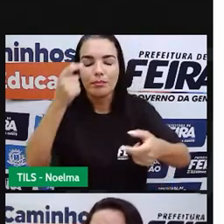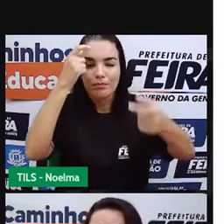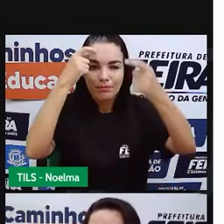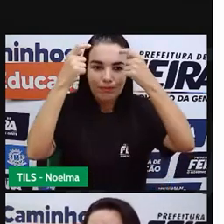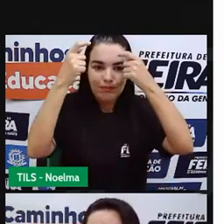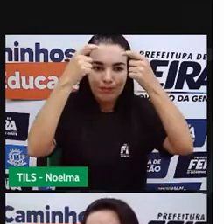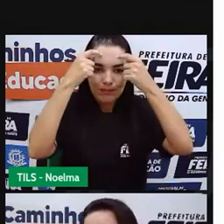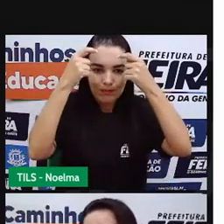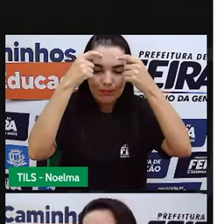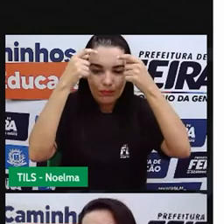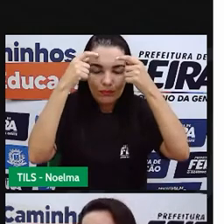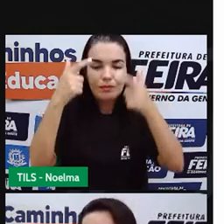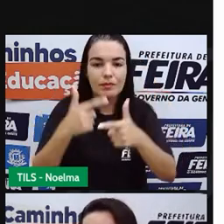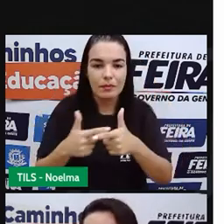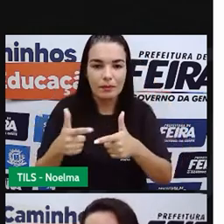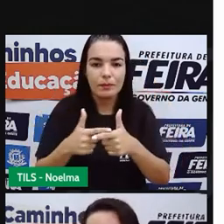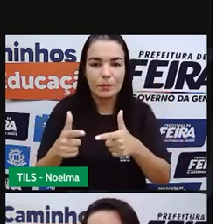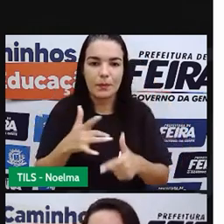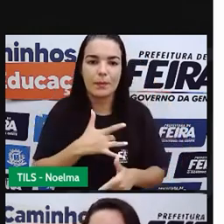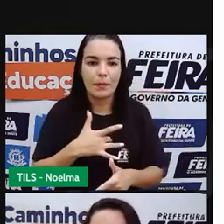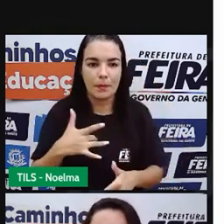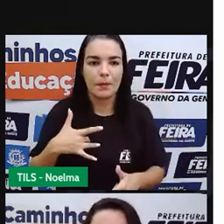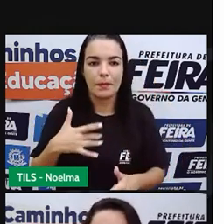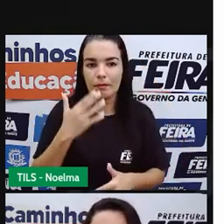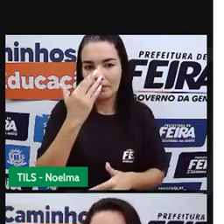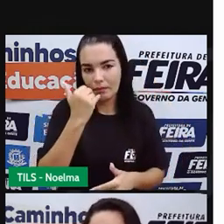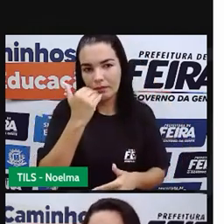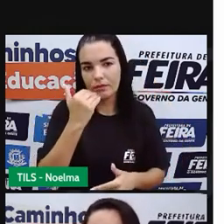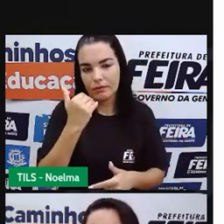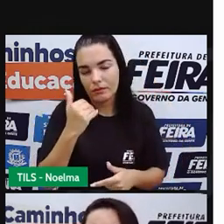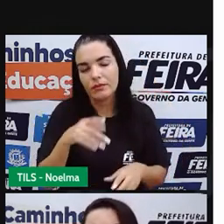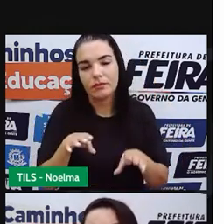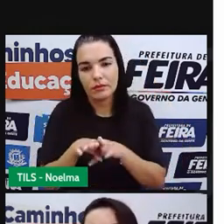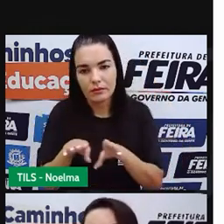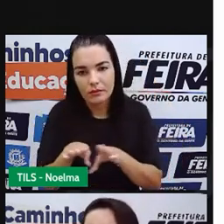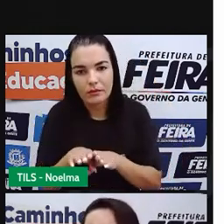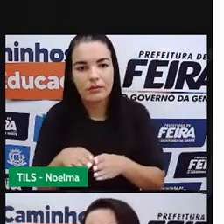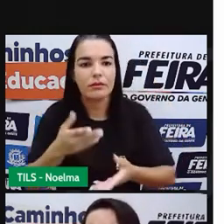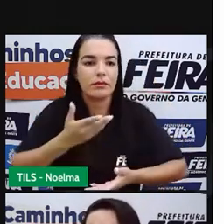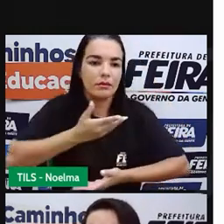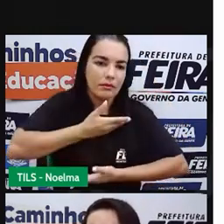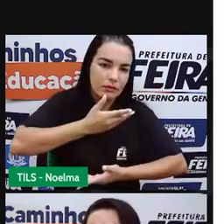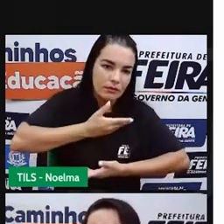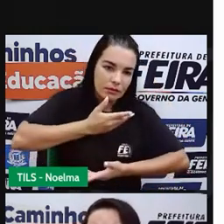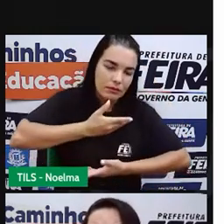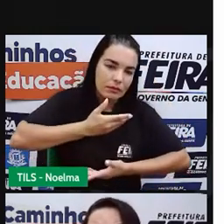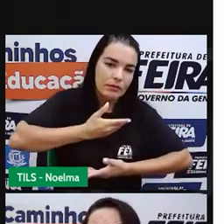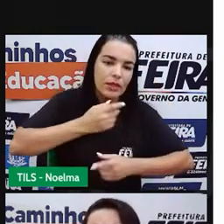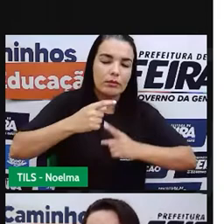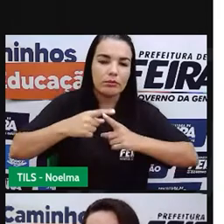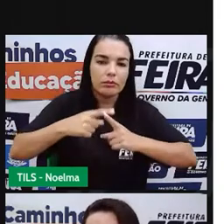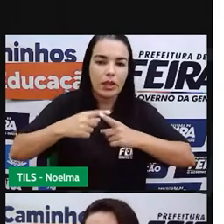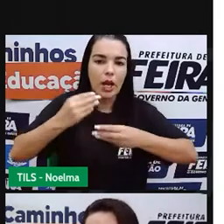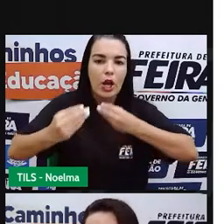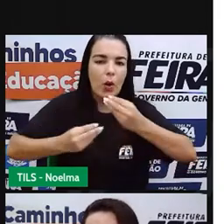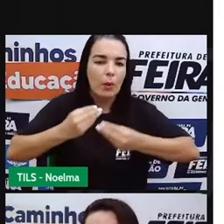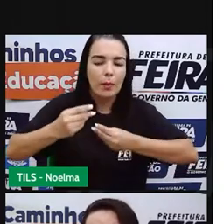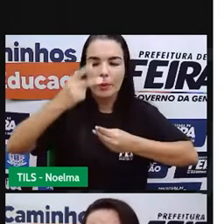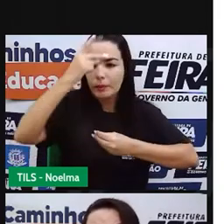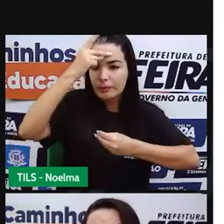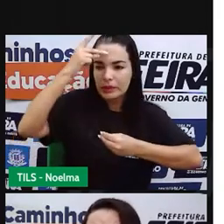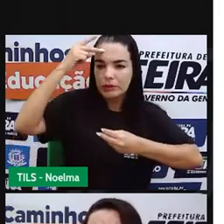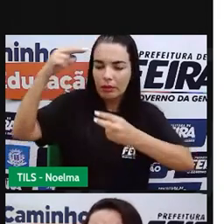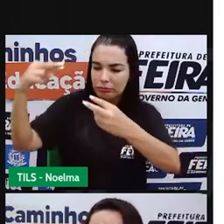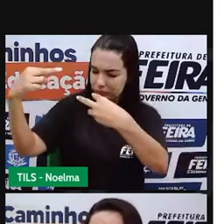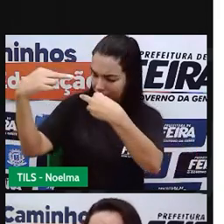influência aí de fatores ambientais, fatores psicológicos, porque mexe com a forma como essa pessoa se vê